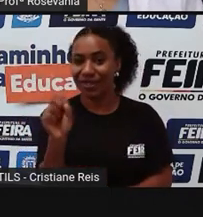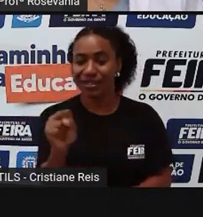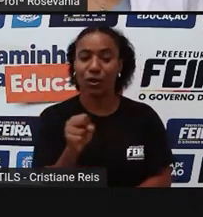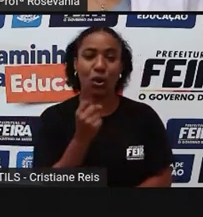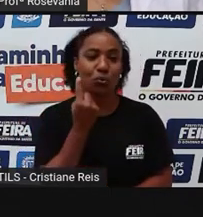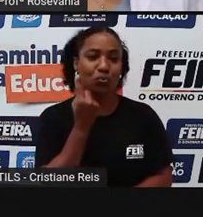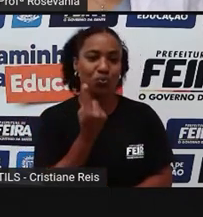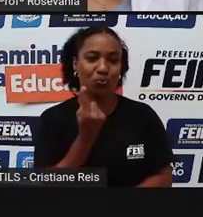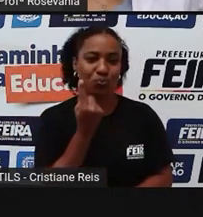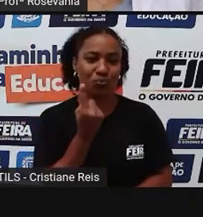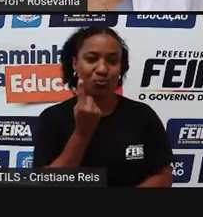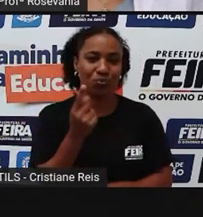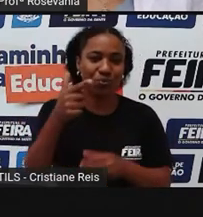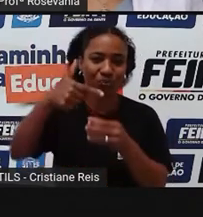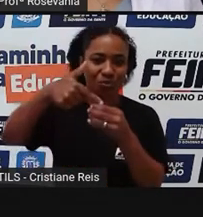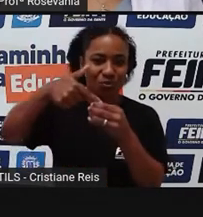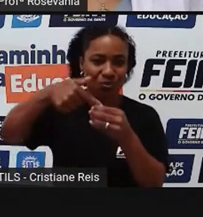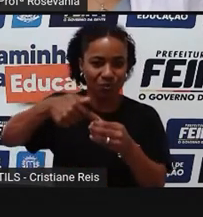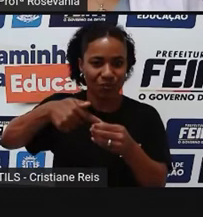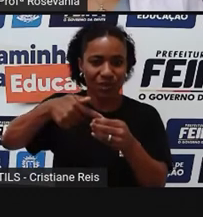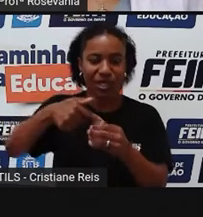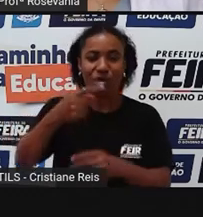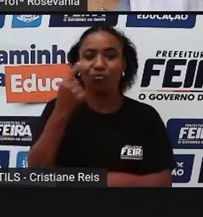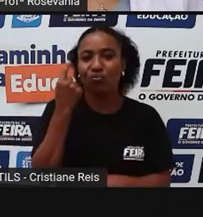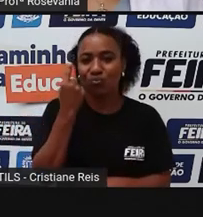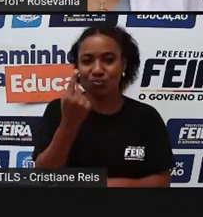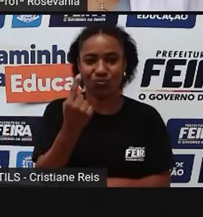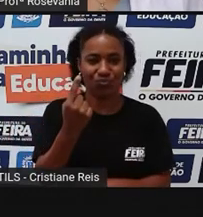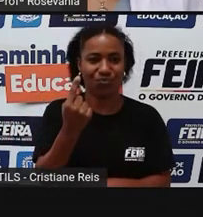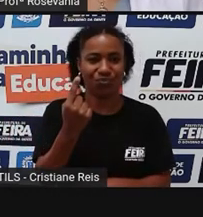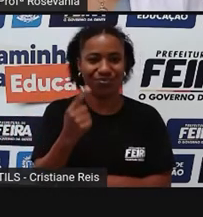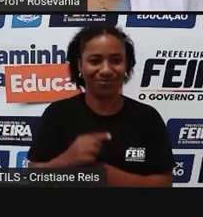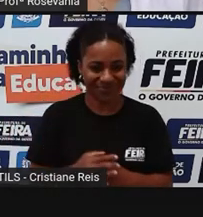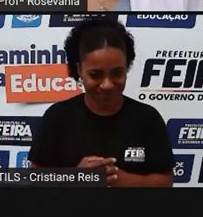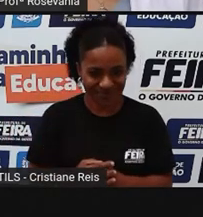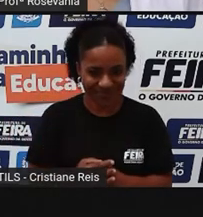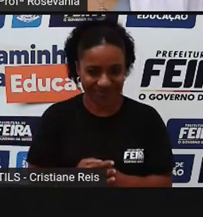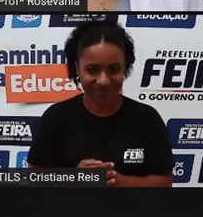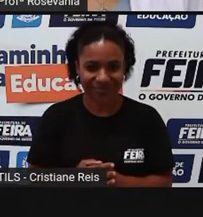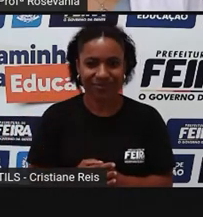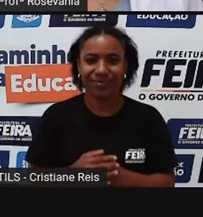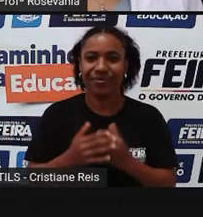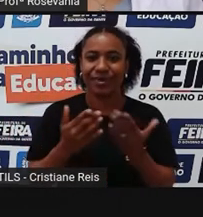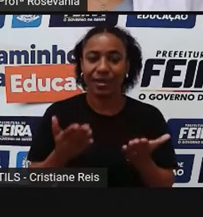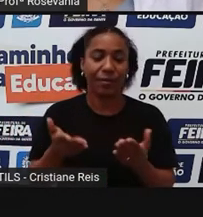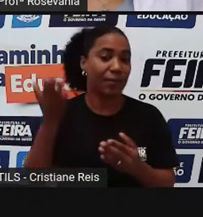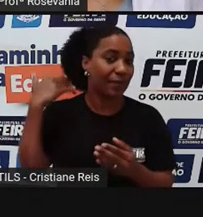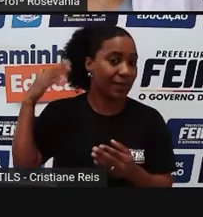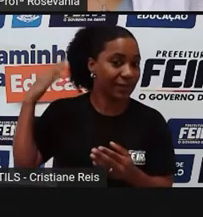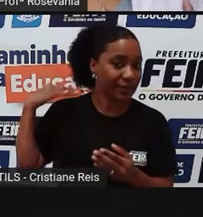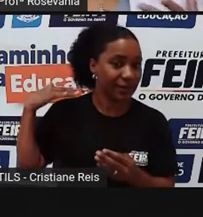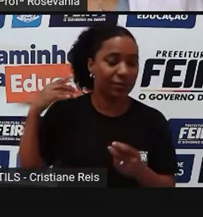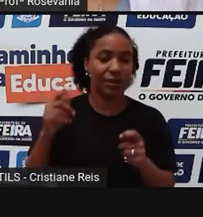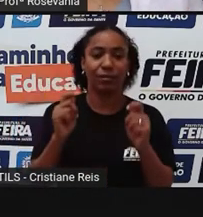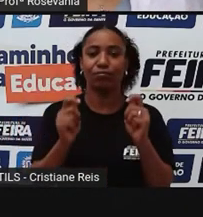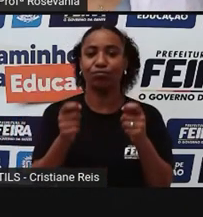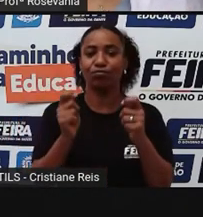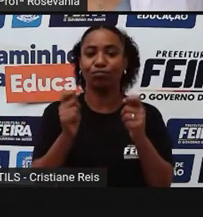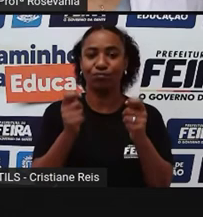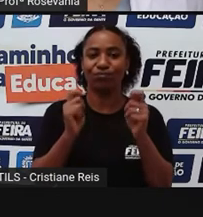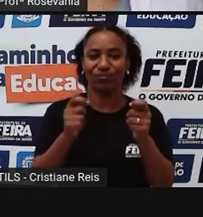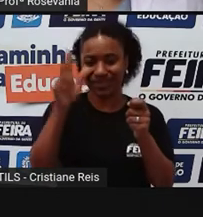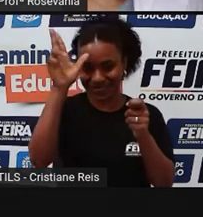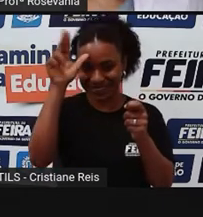apenas uma bomba de gasolina para poder abastecer tudo, até porque o transporte principal mesmo era as charretes e eram